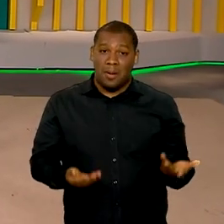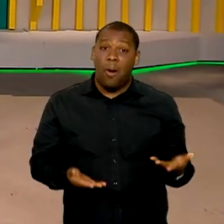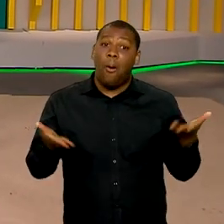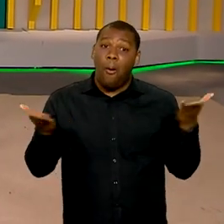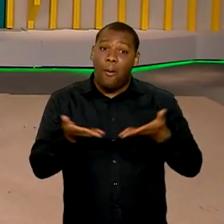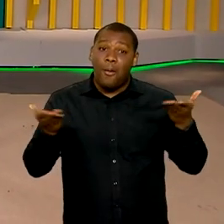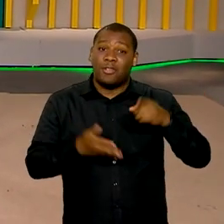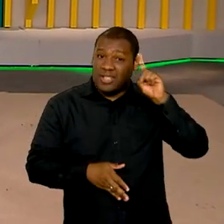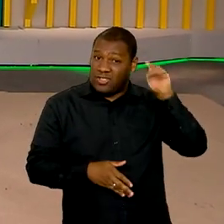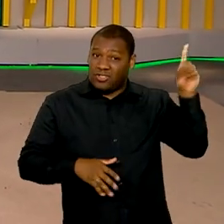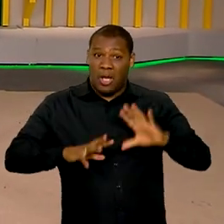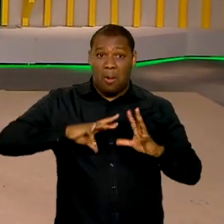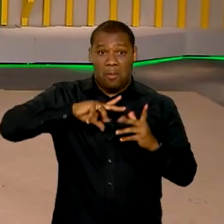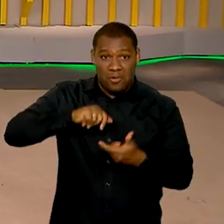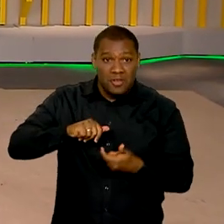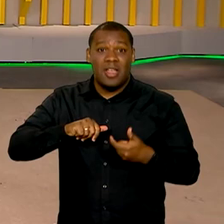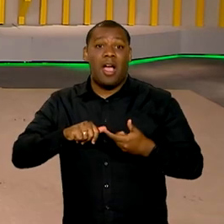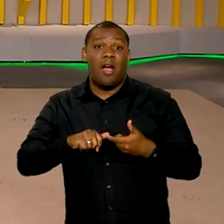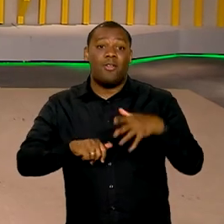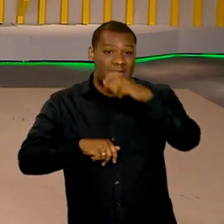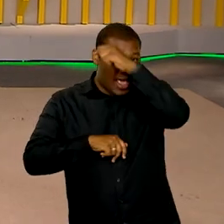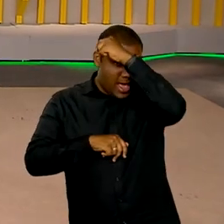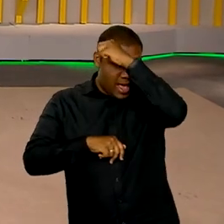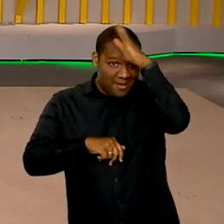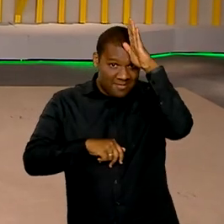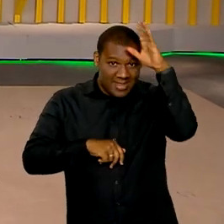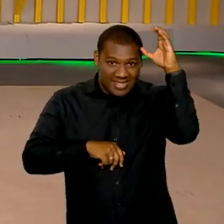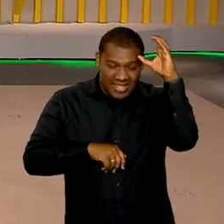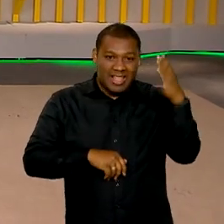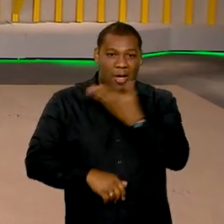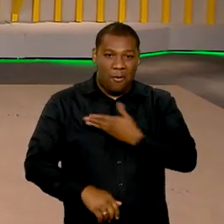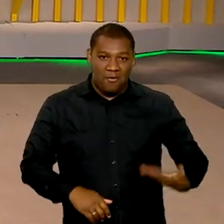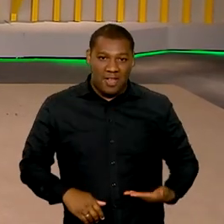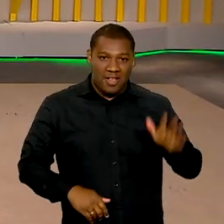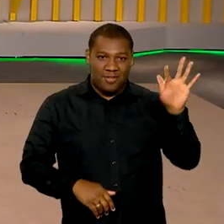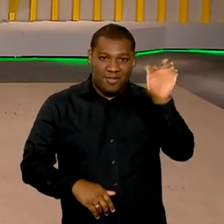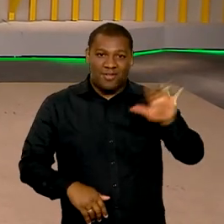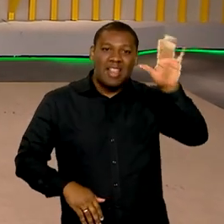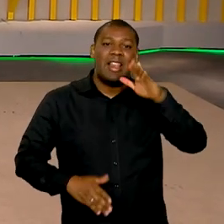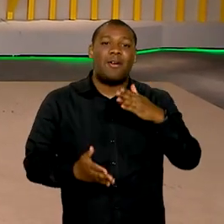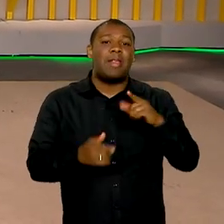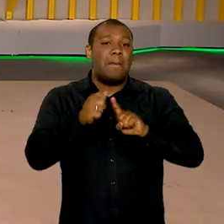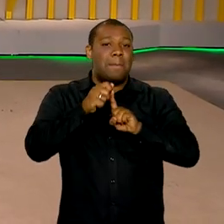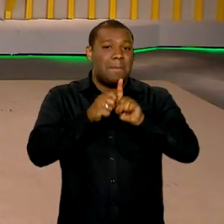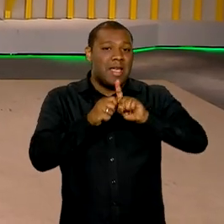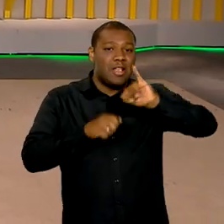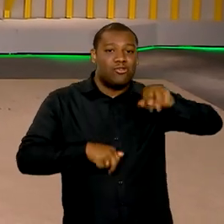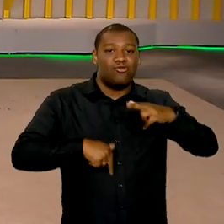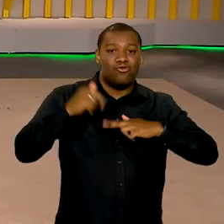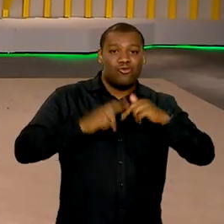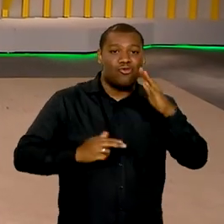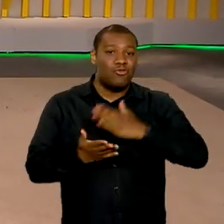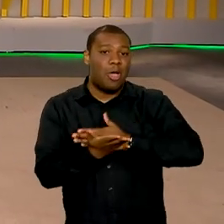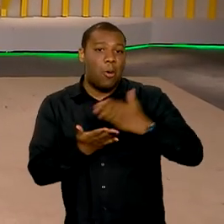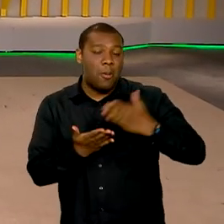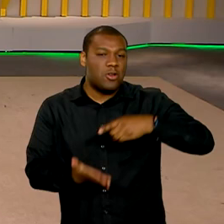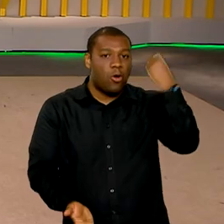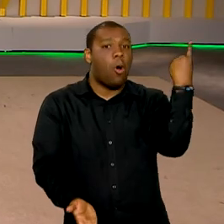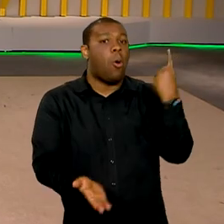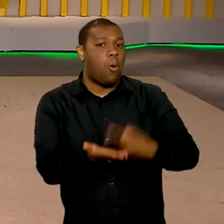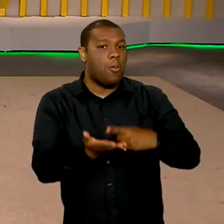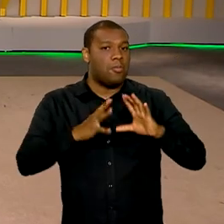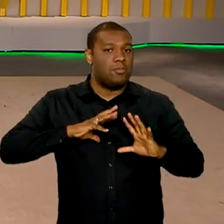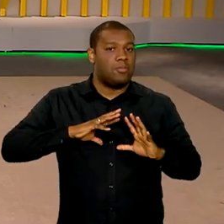hoje é o dia mundial da alfabetização. O governo federal iniciou em junho o Compromisso